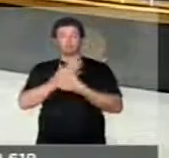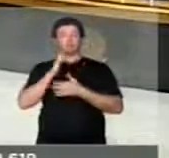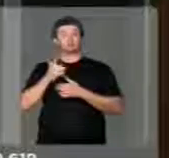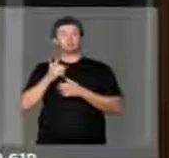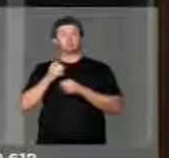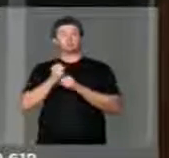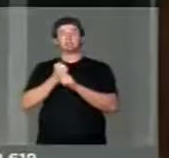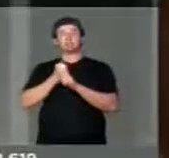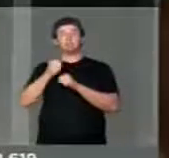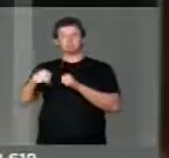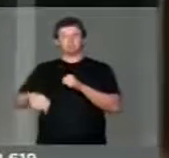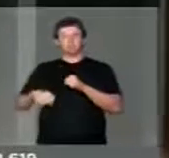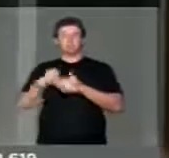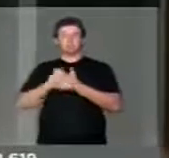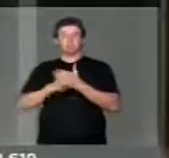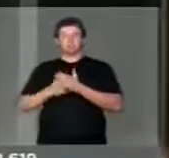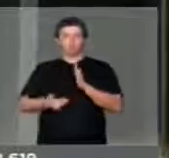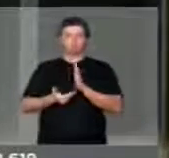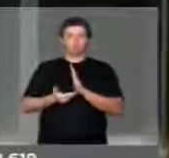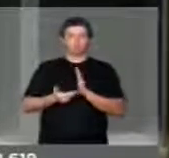jornada aqui na Câmara,